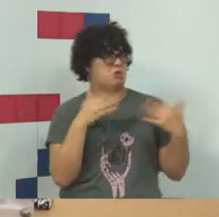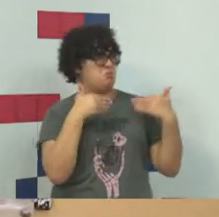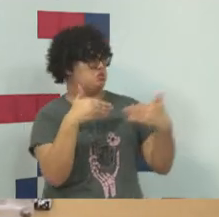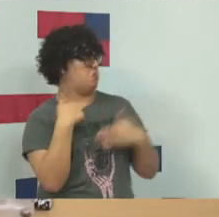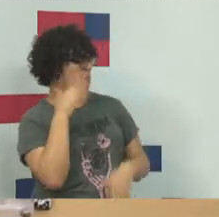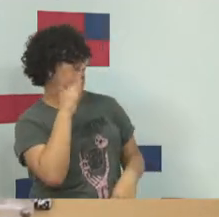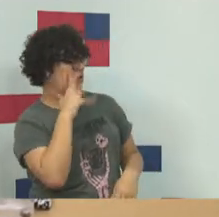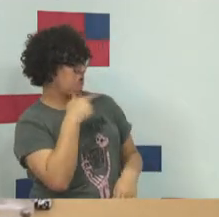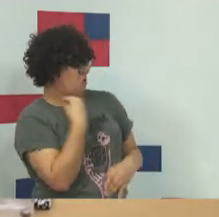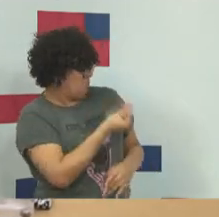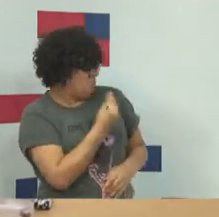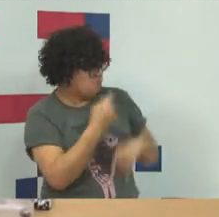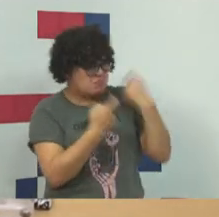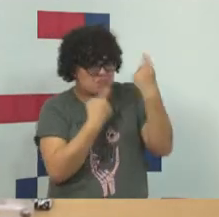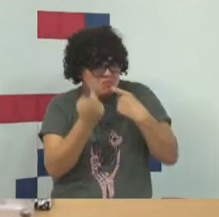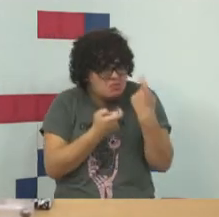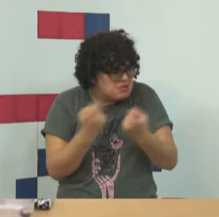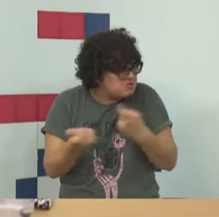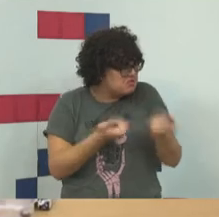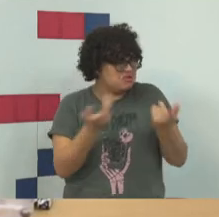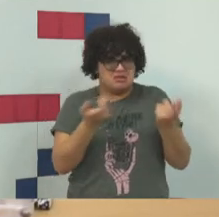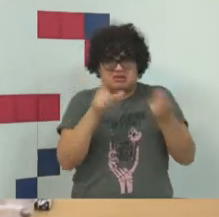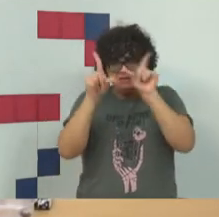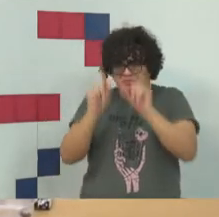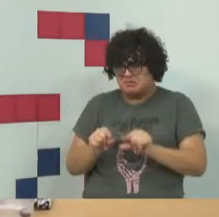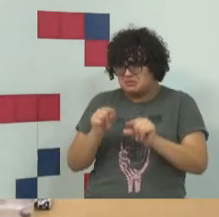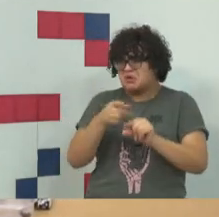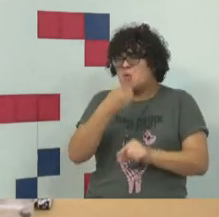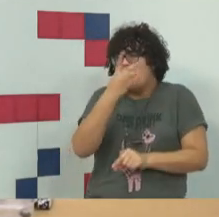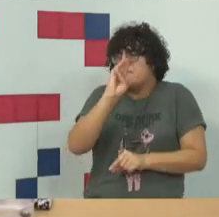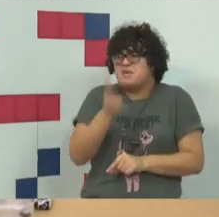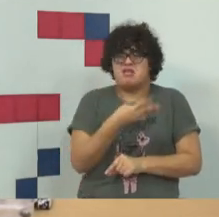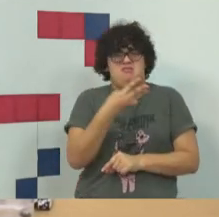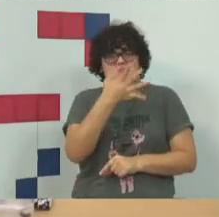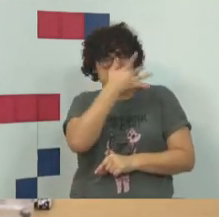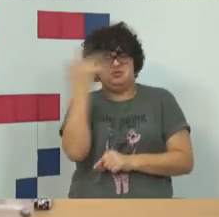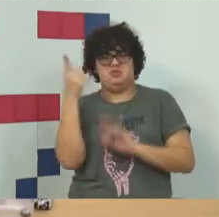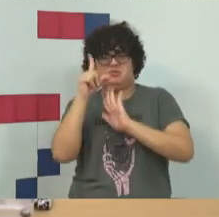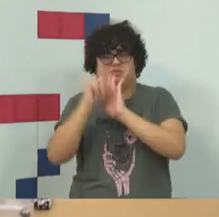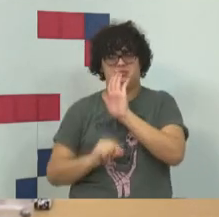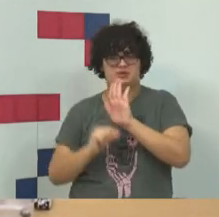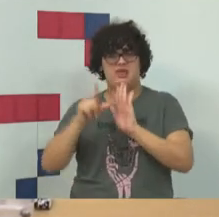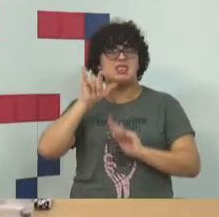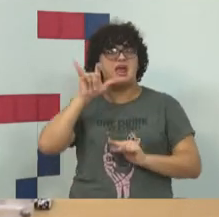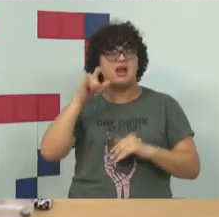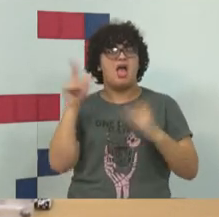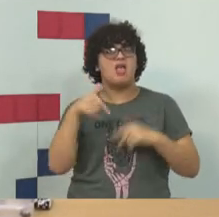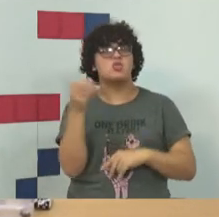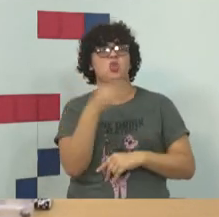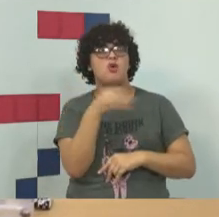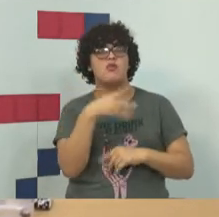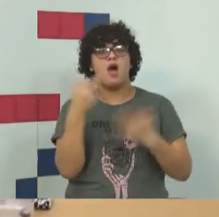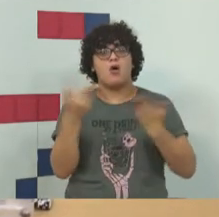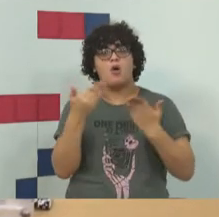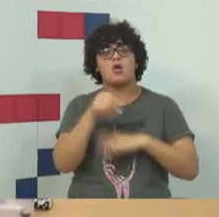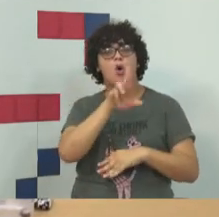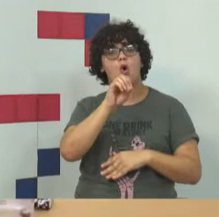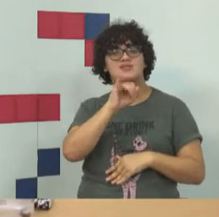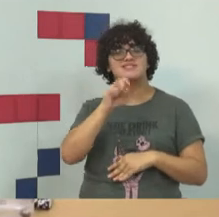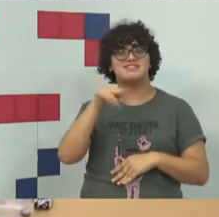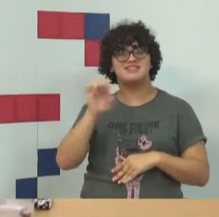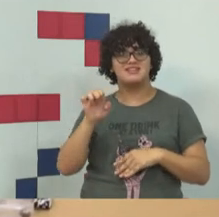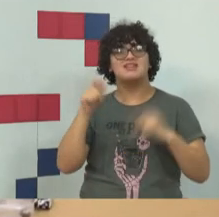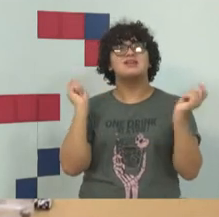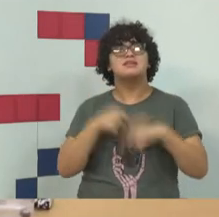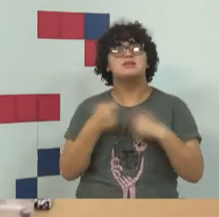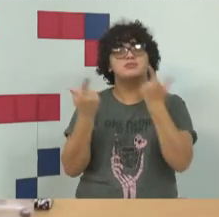inconcebível alguém se preocupar com a redução de um milhão de usuários. Isso é um valor novo. O professor Rossini falava agora, tem bens jurídicos novos.